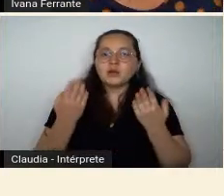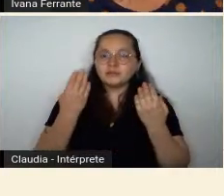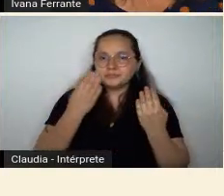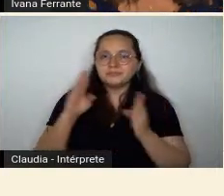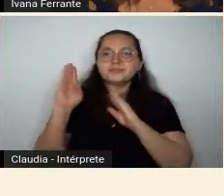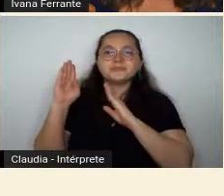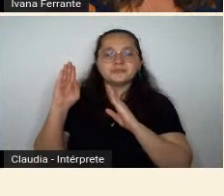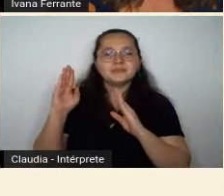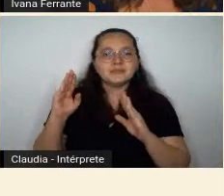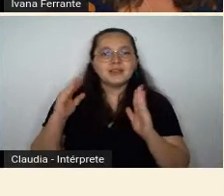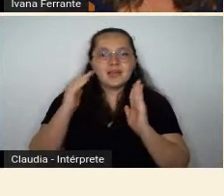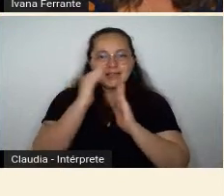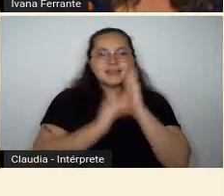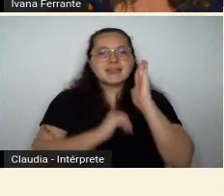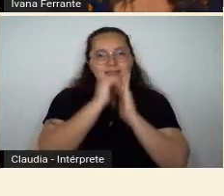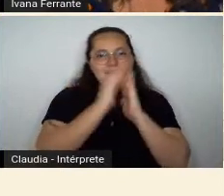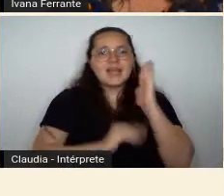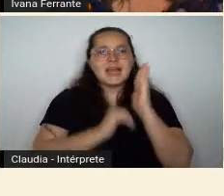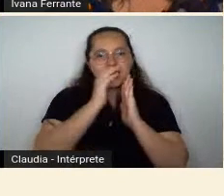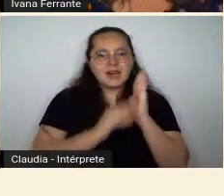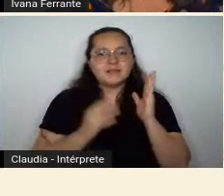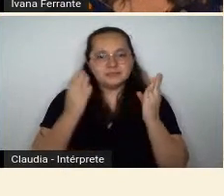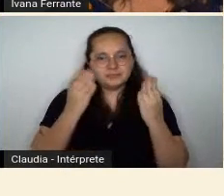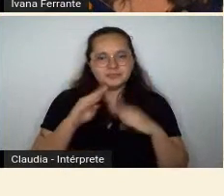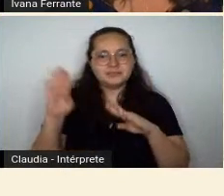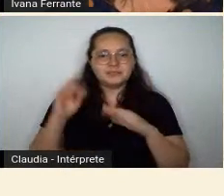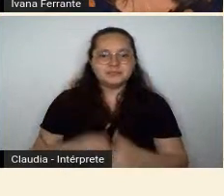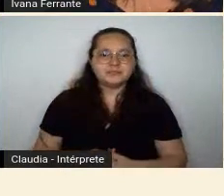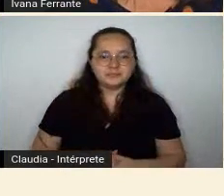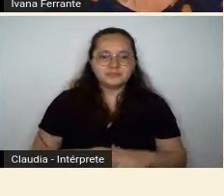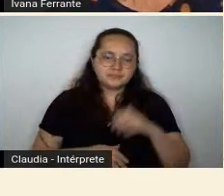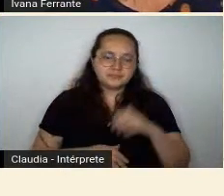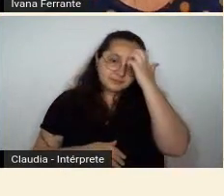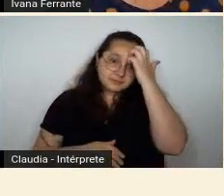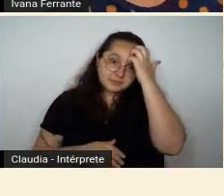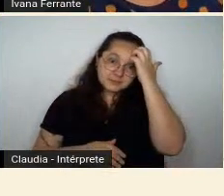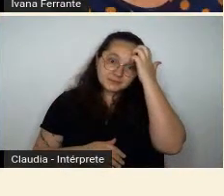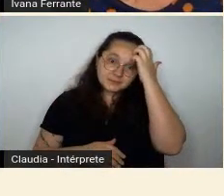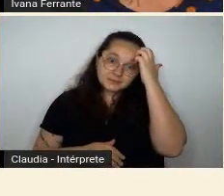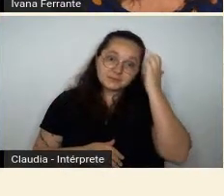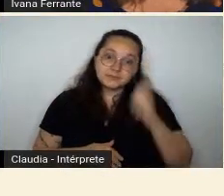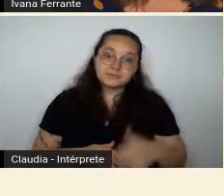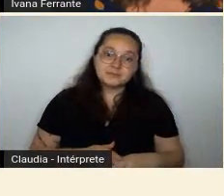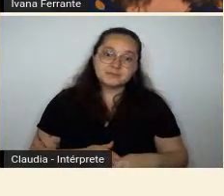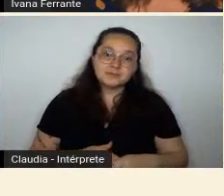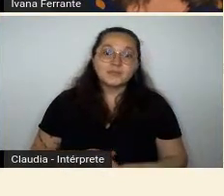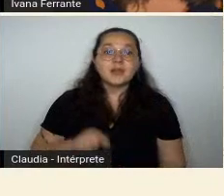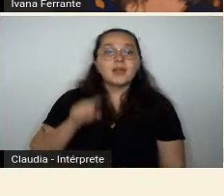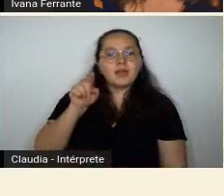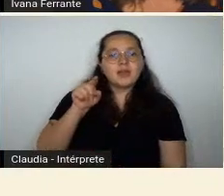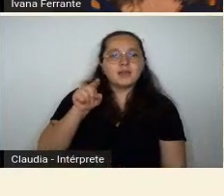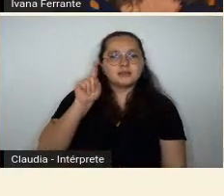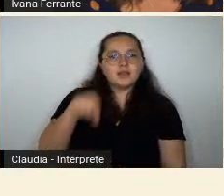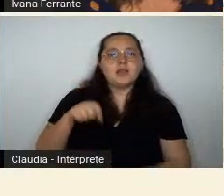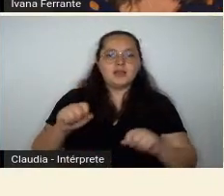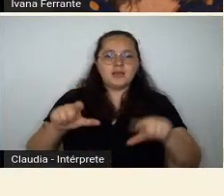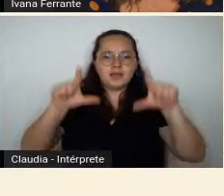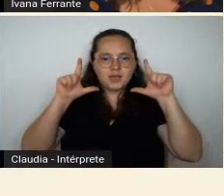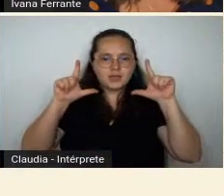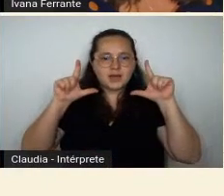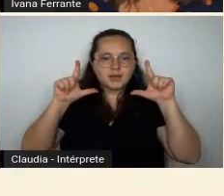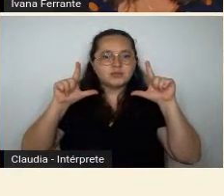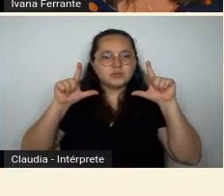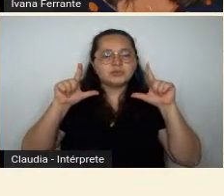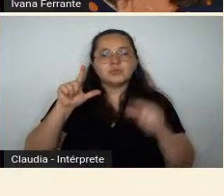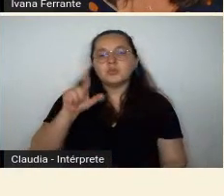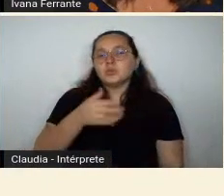da Zina Aita, no próximo slide, por favor. Então, esse é o retrato da Aita com